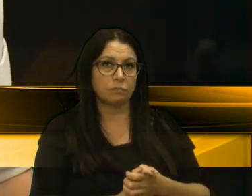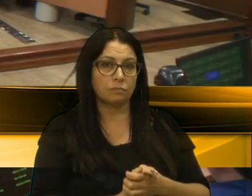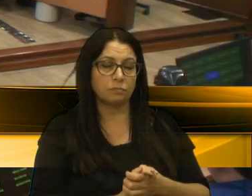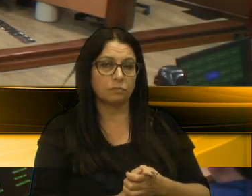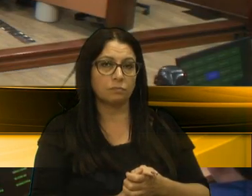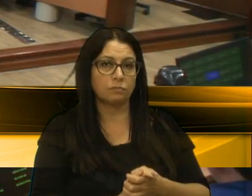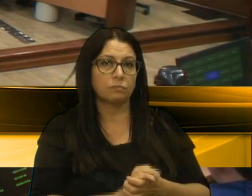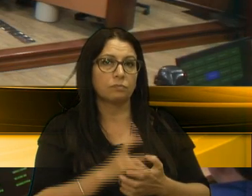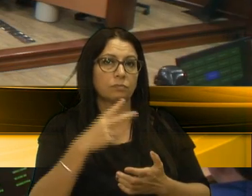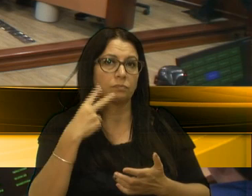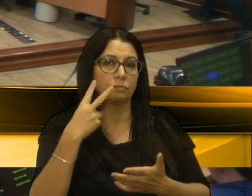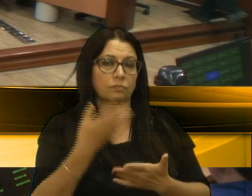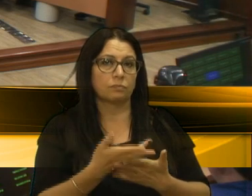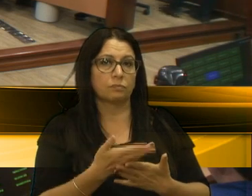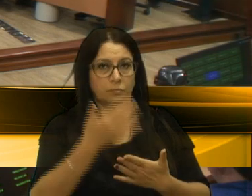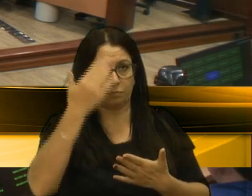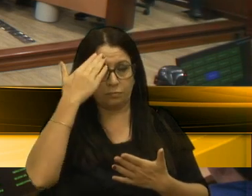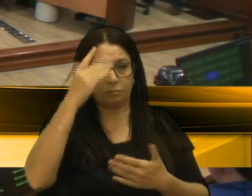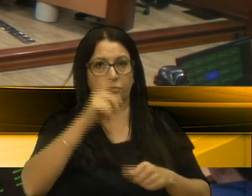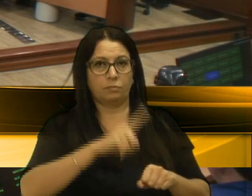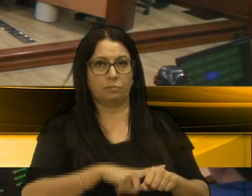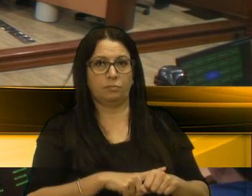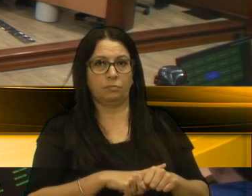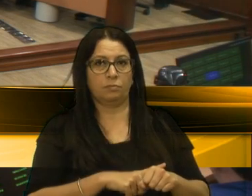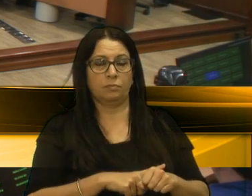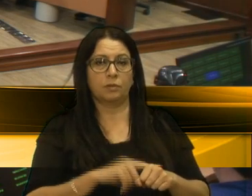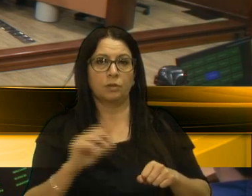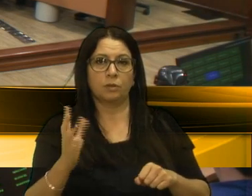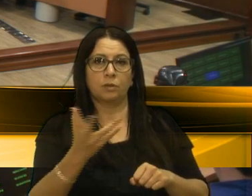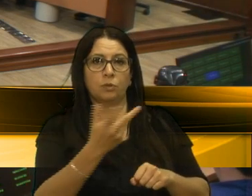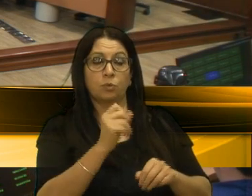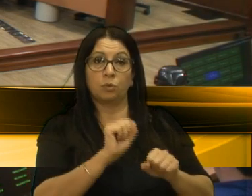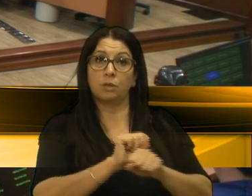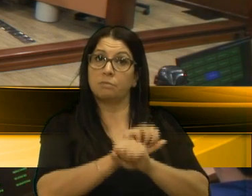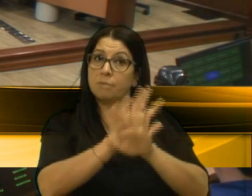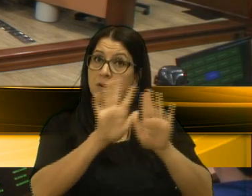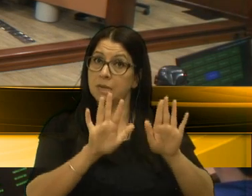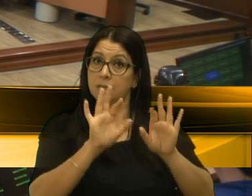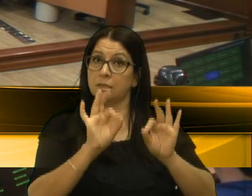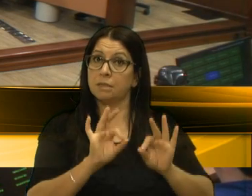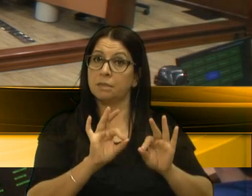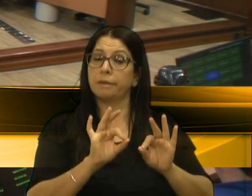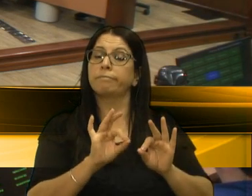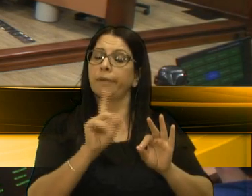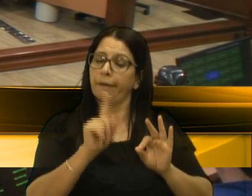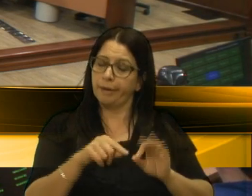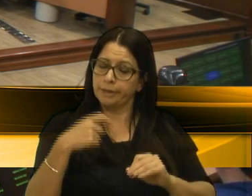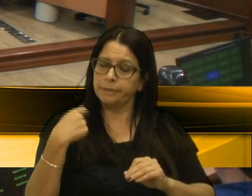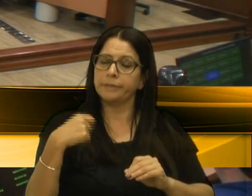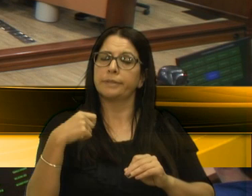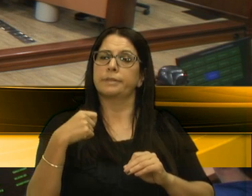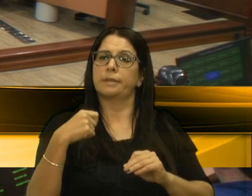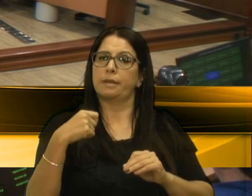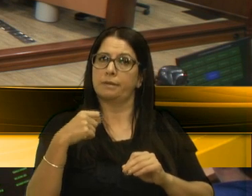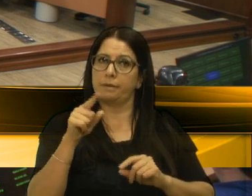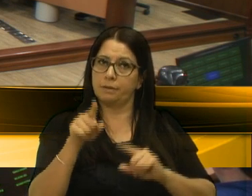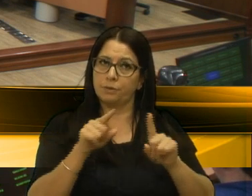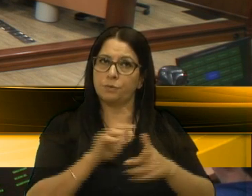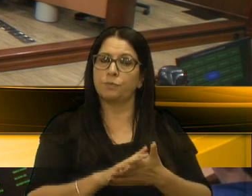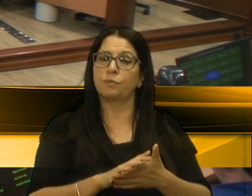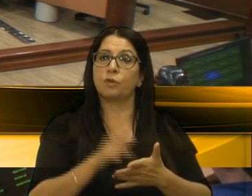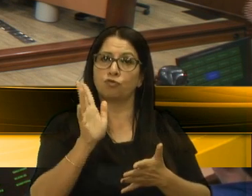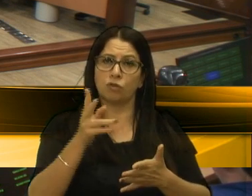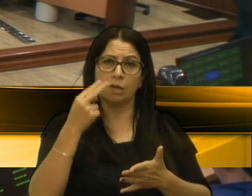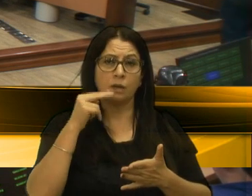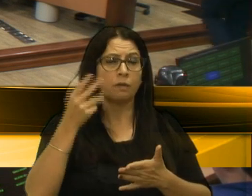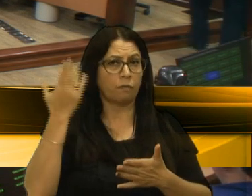Bem, vereador, eu agradeço a parte. Eu vejo que toda a transparência do mundo é necessária nesse processo. Nós já vimos